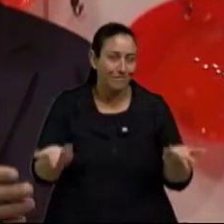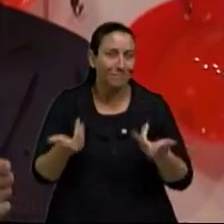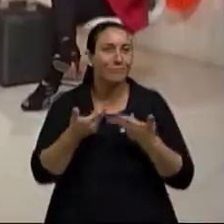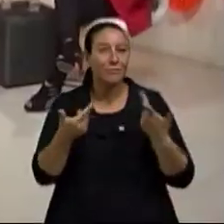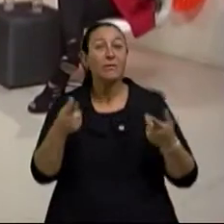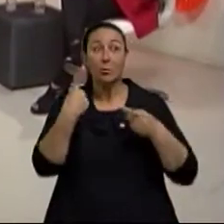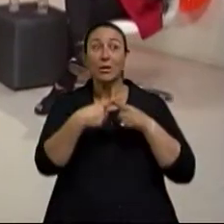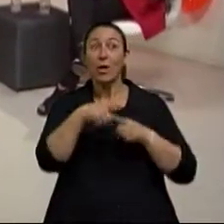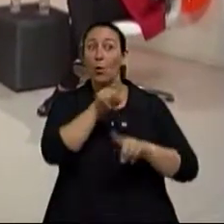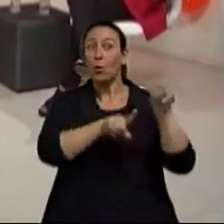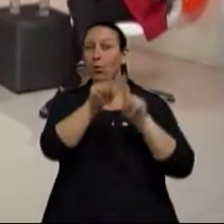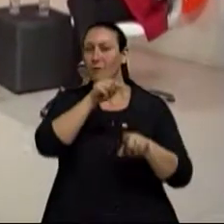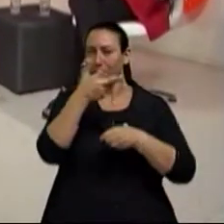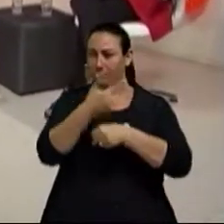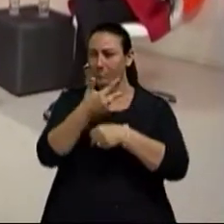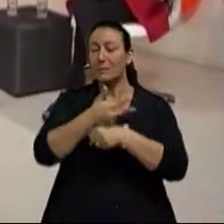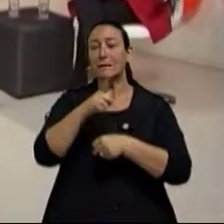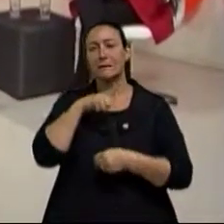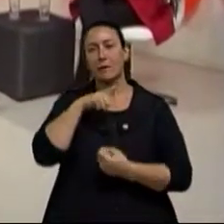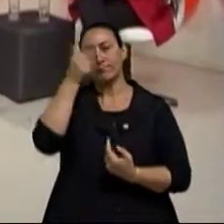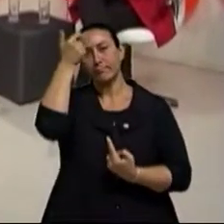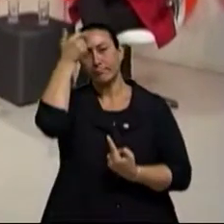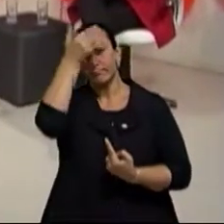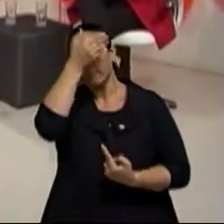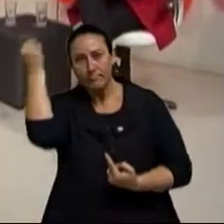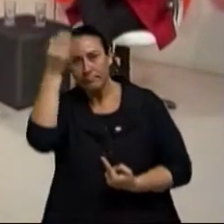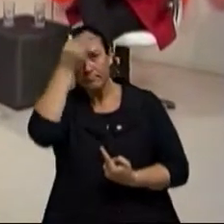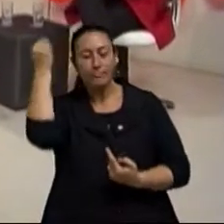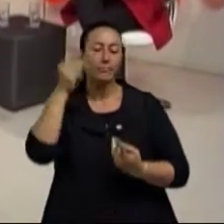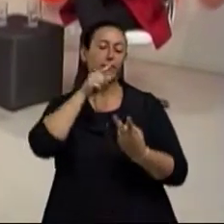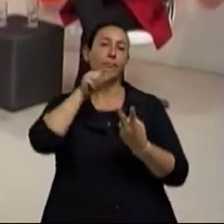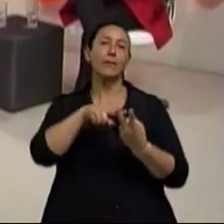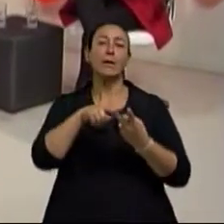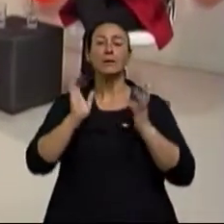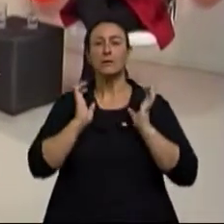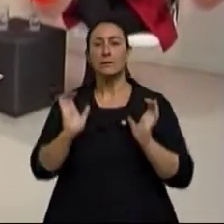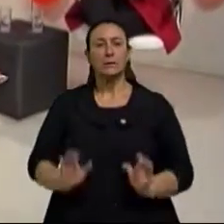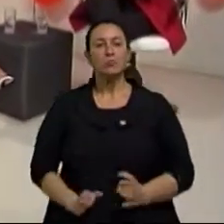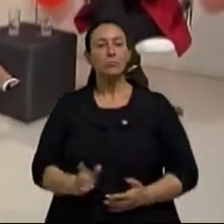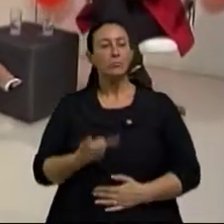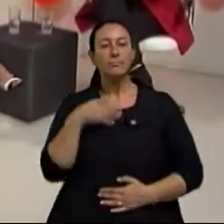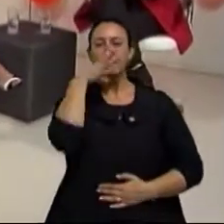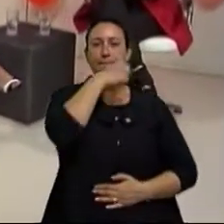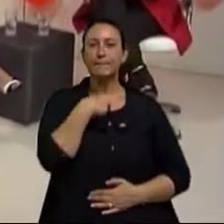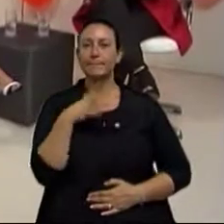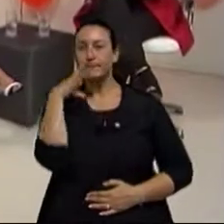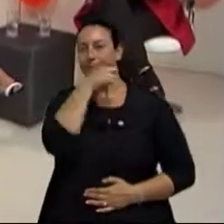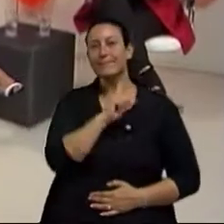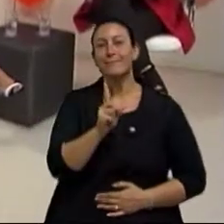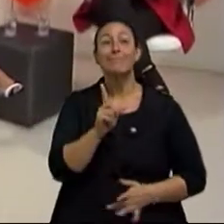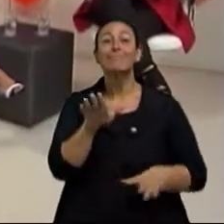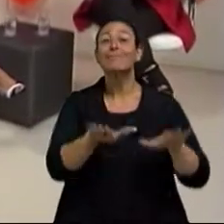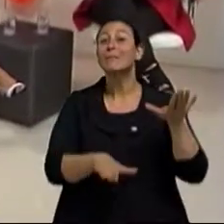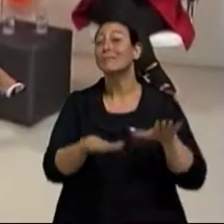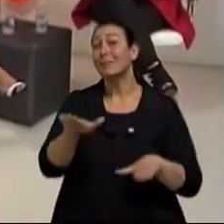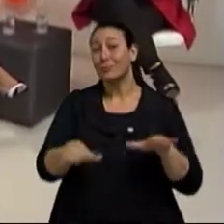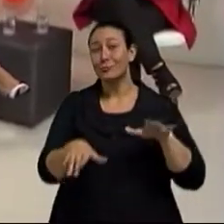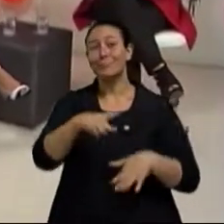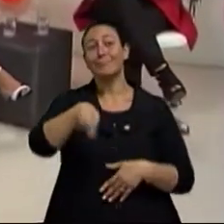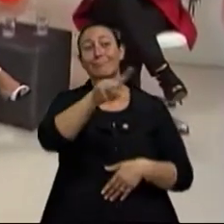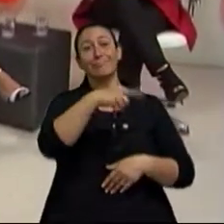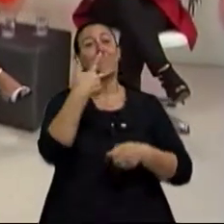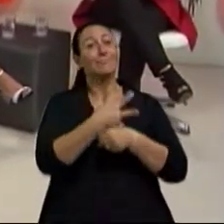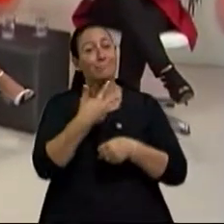problema de memória, problemas comportamentais, né? Muitas vezes elas não vão ser capazes de relatar e relatar de forma detalhada